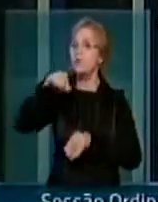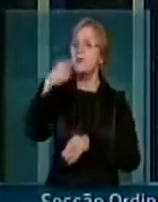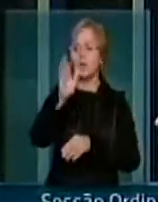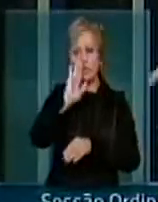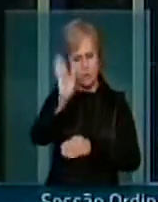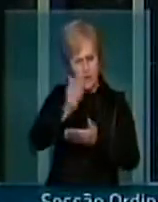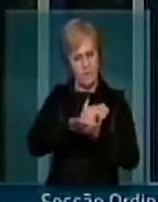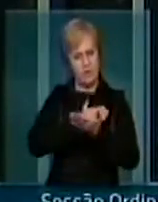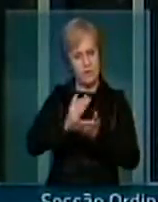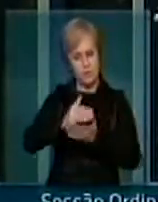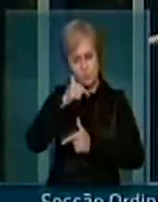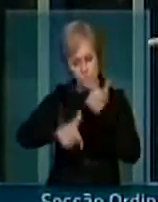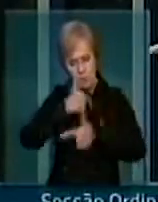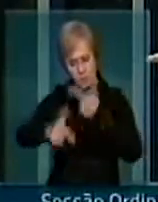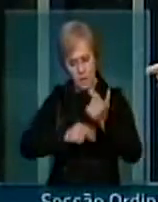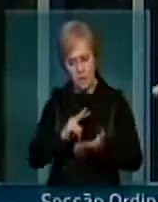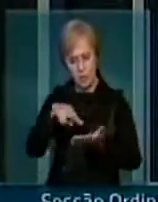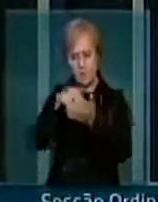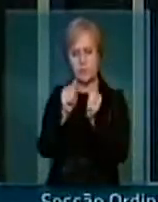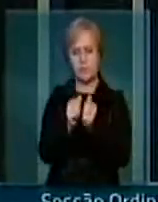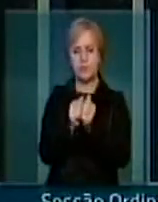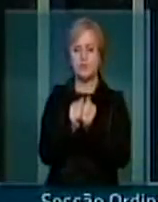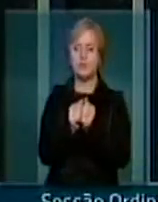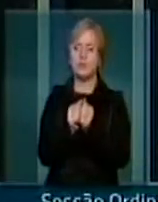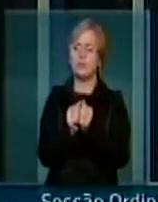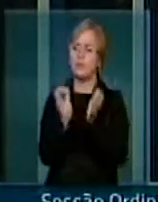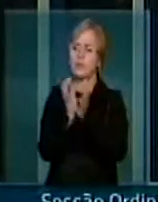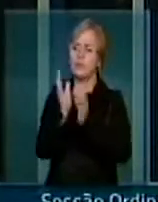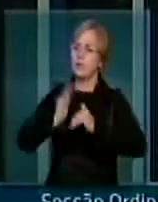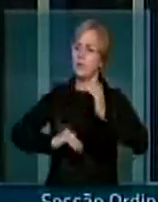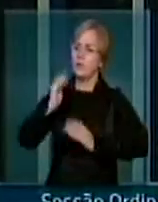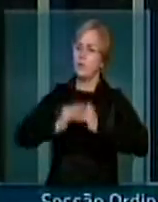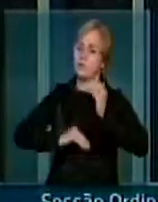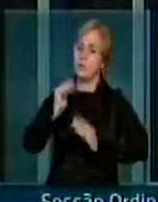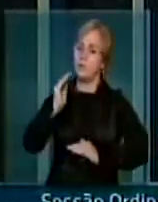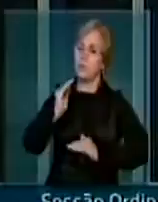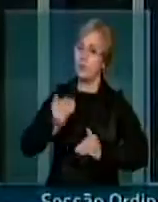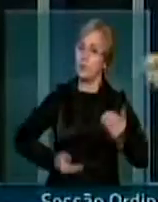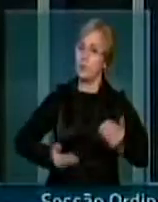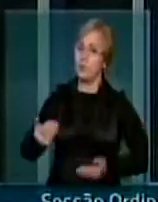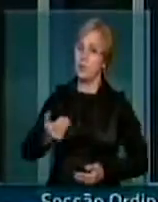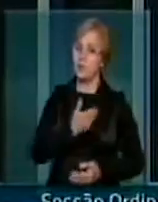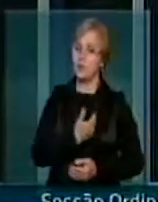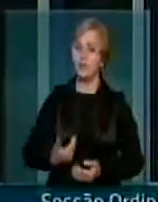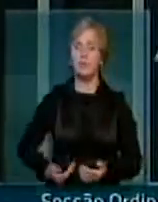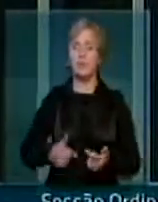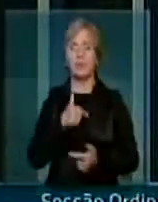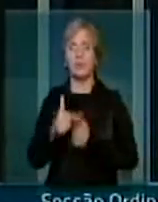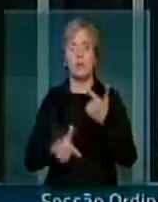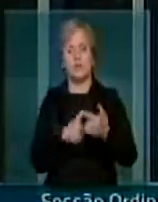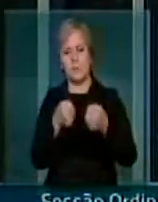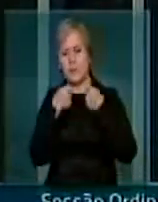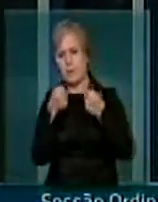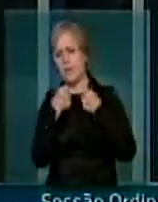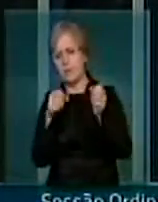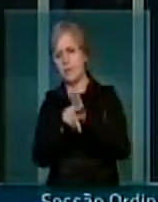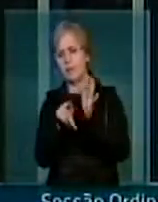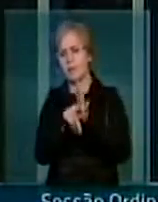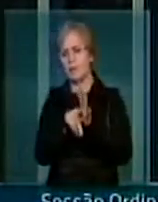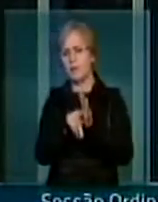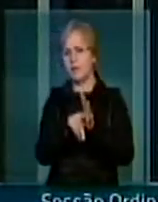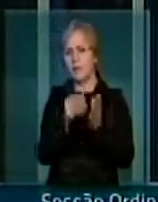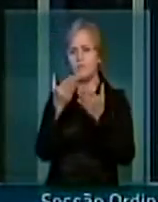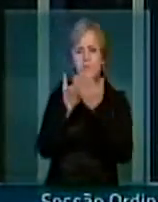estaremos aqui com a companhia desses excelentes servidores públicos para trabalhar na mobilização e na sensibilização